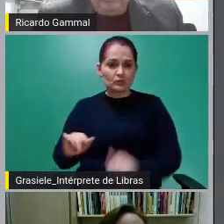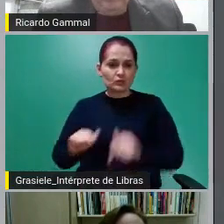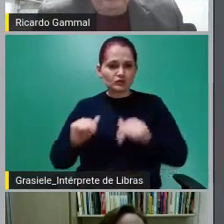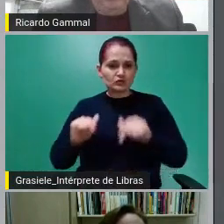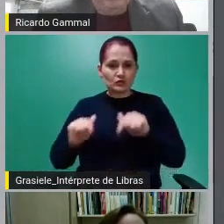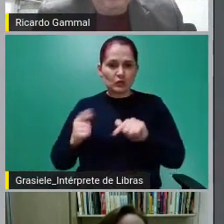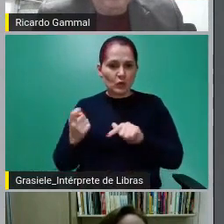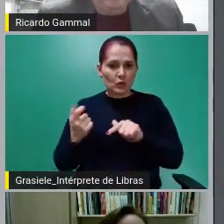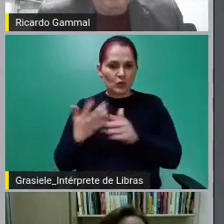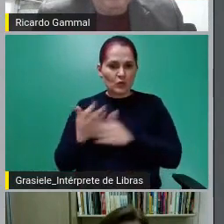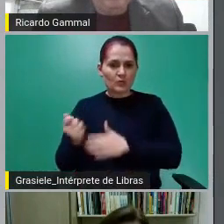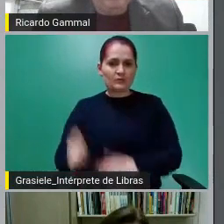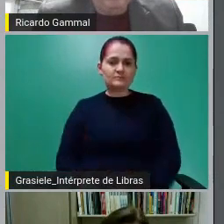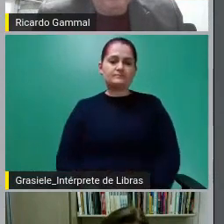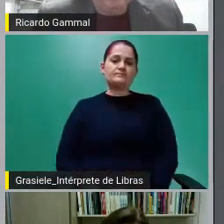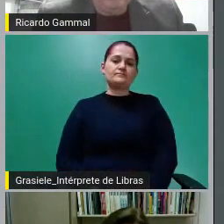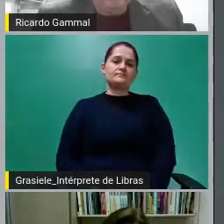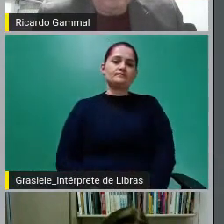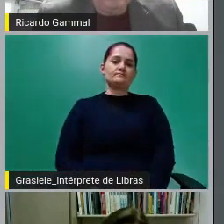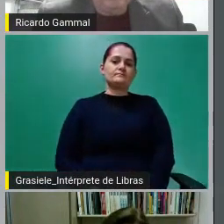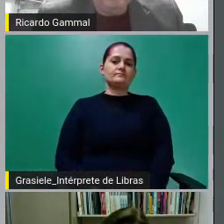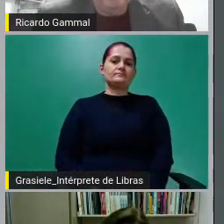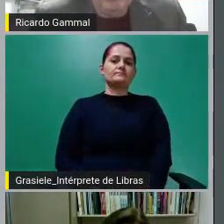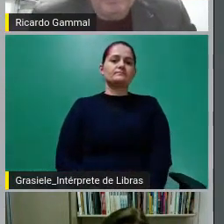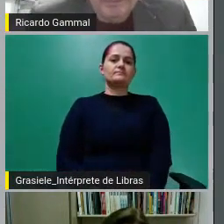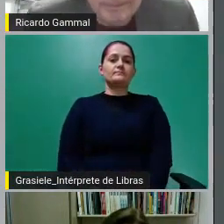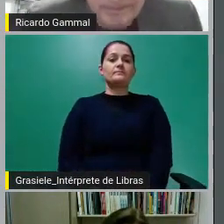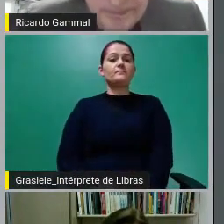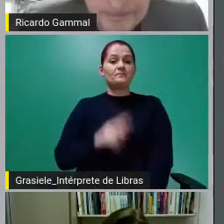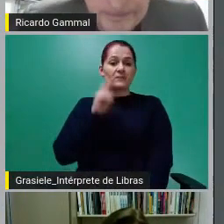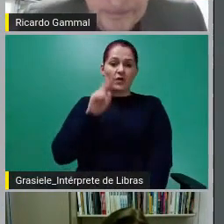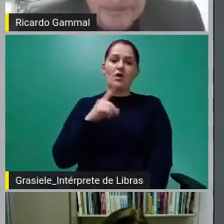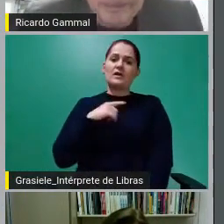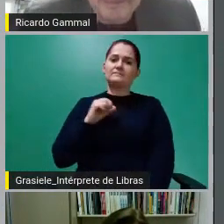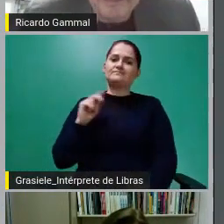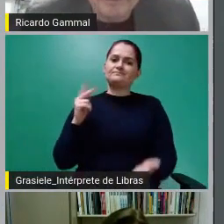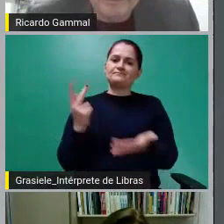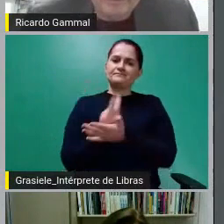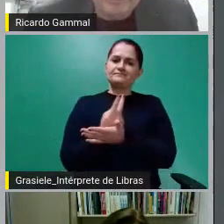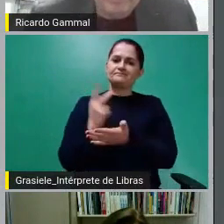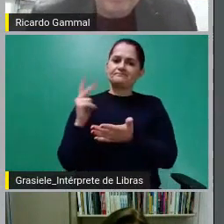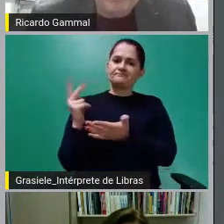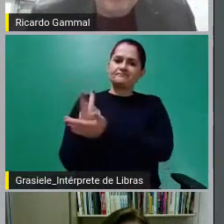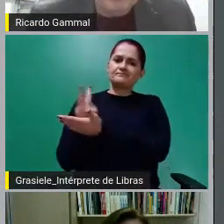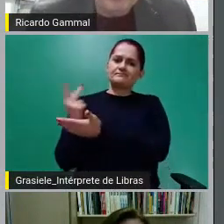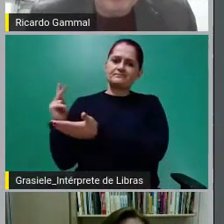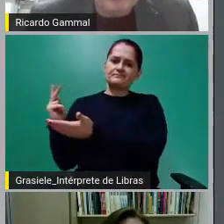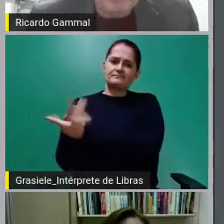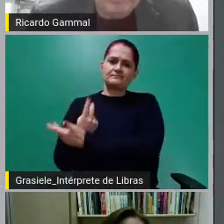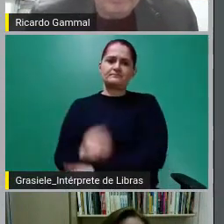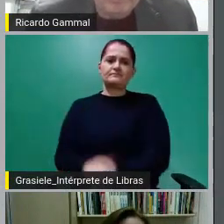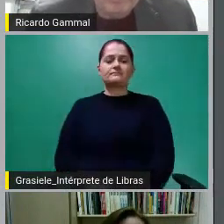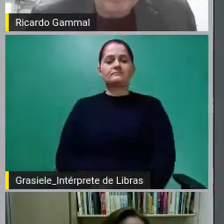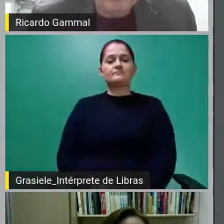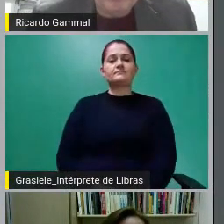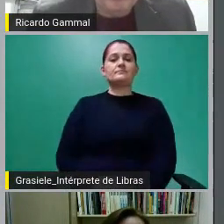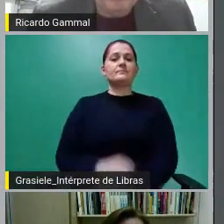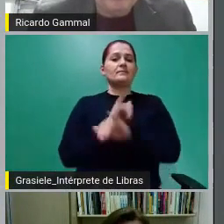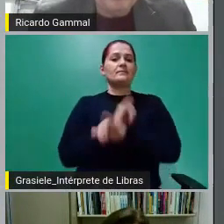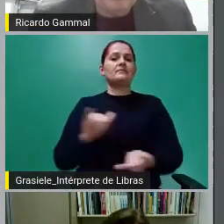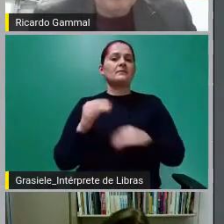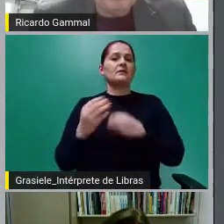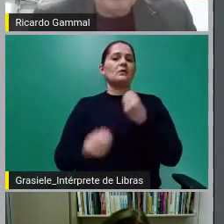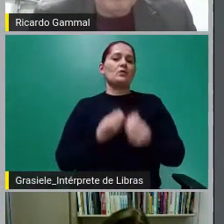Então, olha bem, olha quanta irregularidade. A propaganda para esse esquema era uma